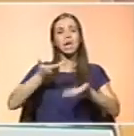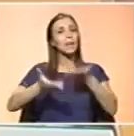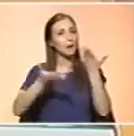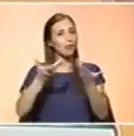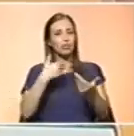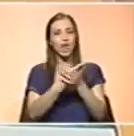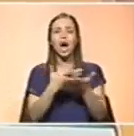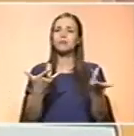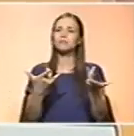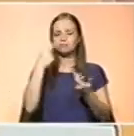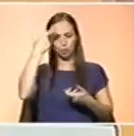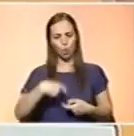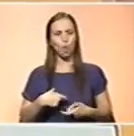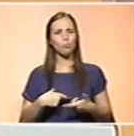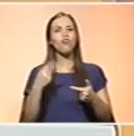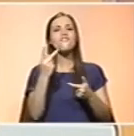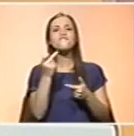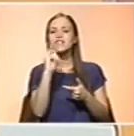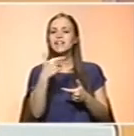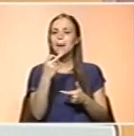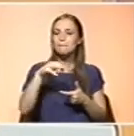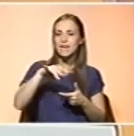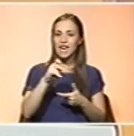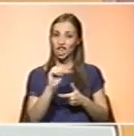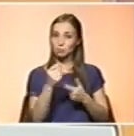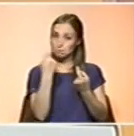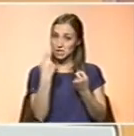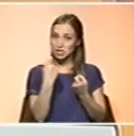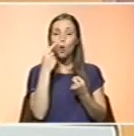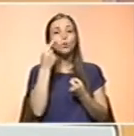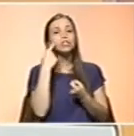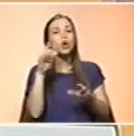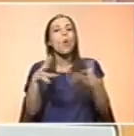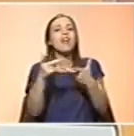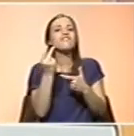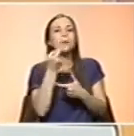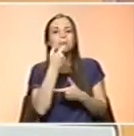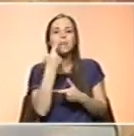fornecer ao organismo as vitaminas que ele precisa. Vamos conhecer as vitaminas que mais interferem com a nossa saúde.